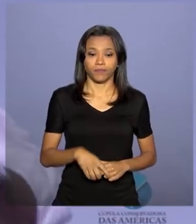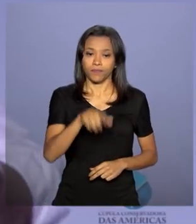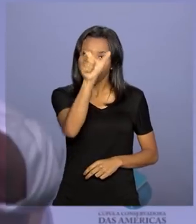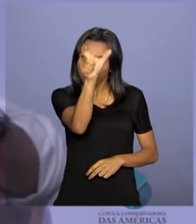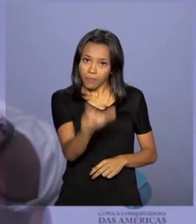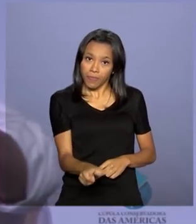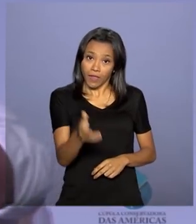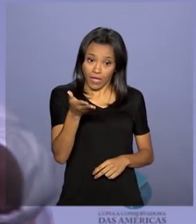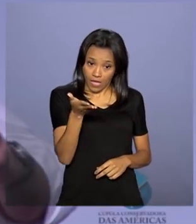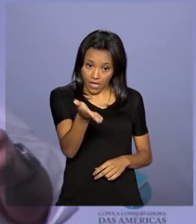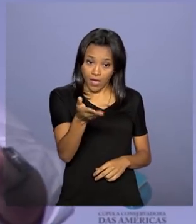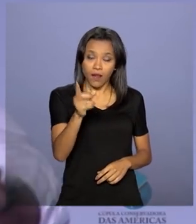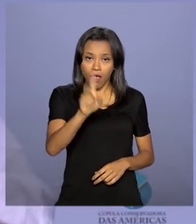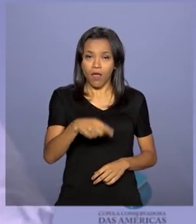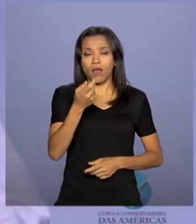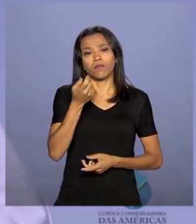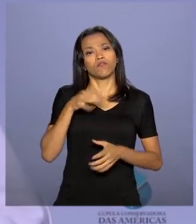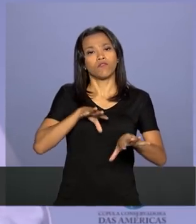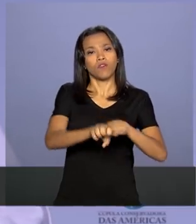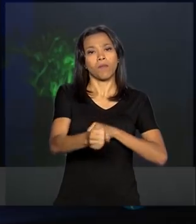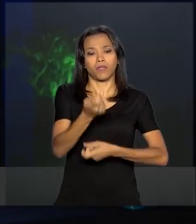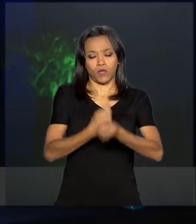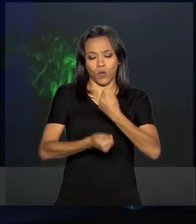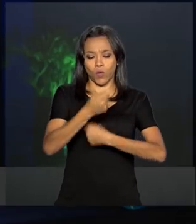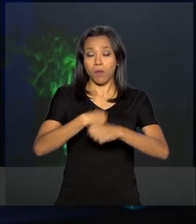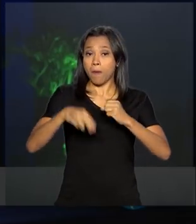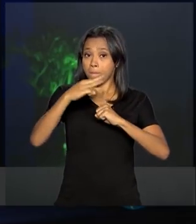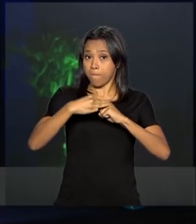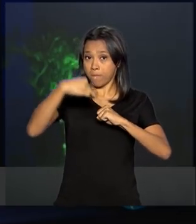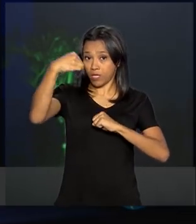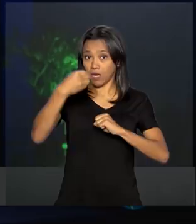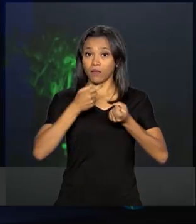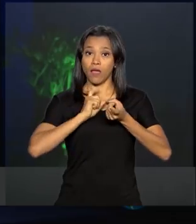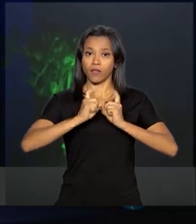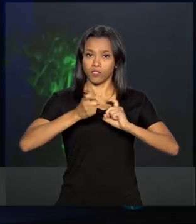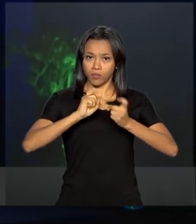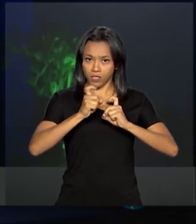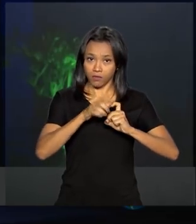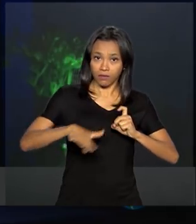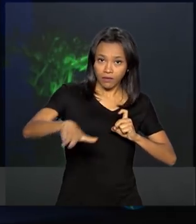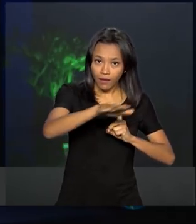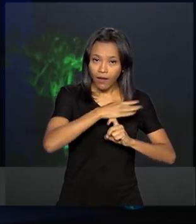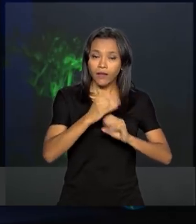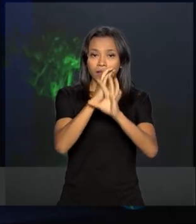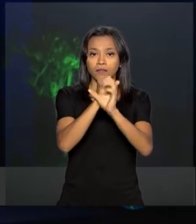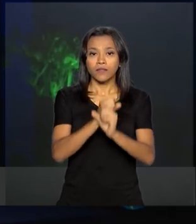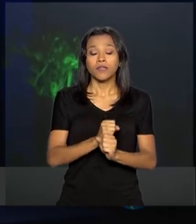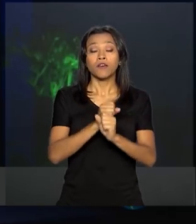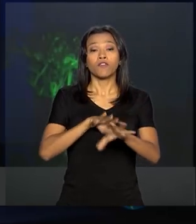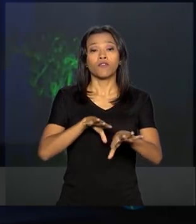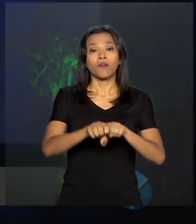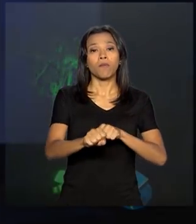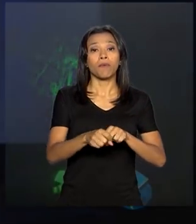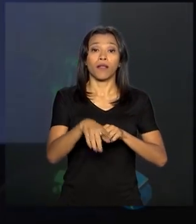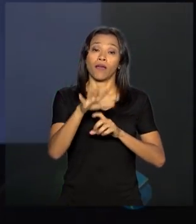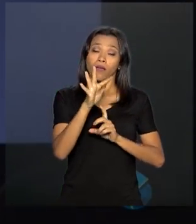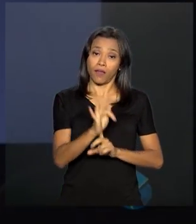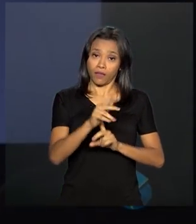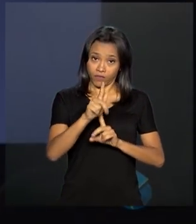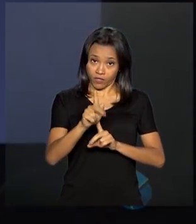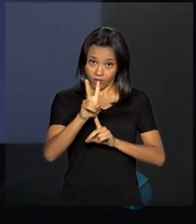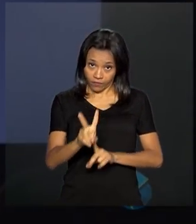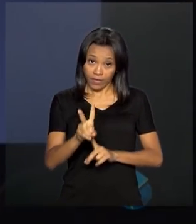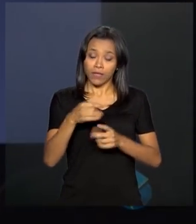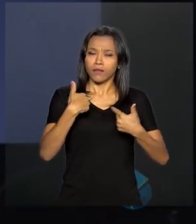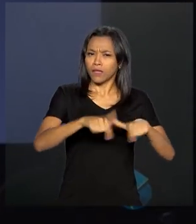Abraham Vantumbri é economista e tem mestrado em administração na área de finanças pela Fundação Getúlio Vargas. Trabalhou por mais de